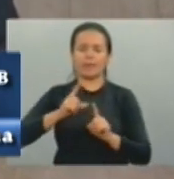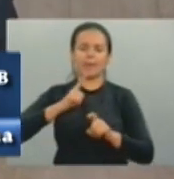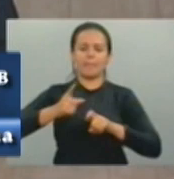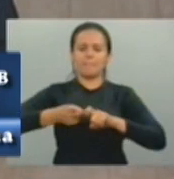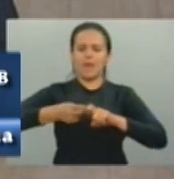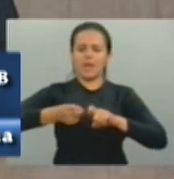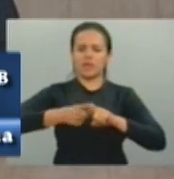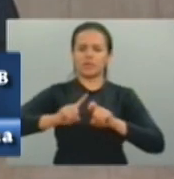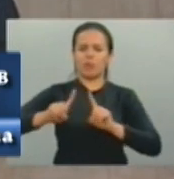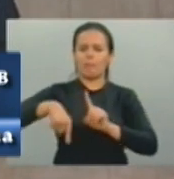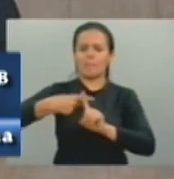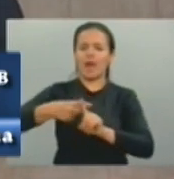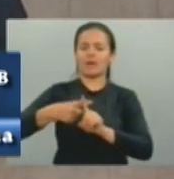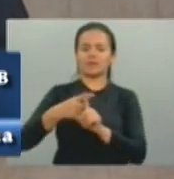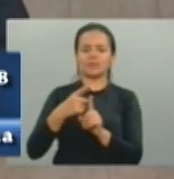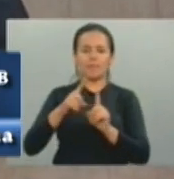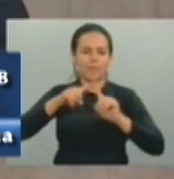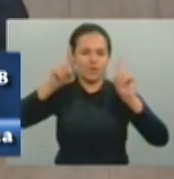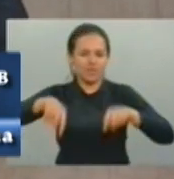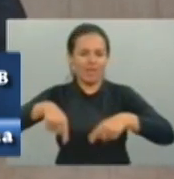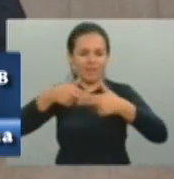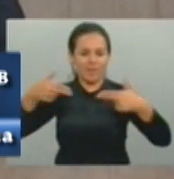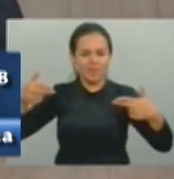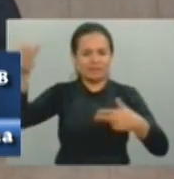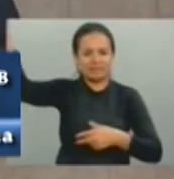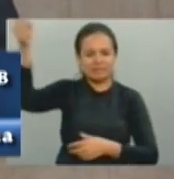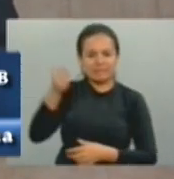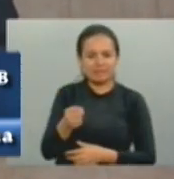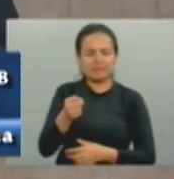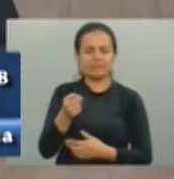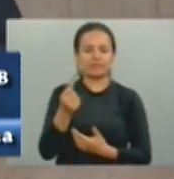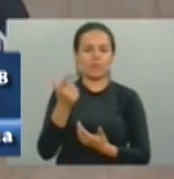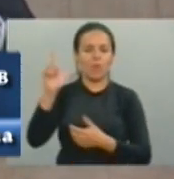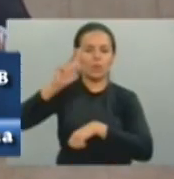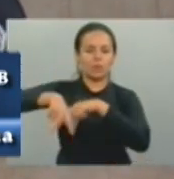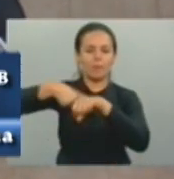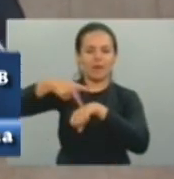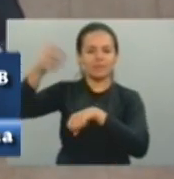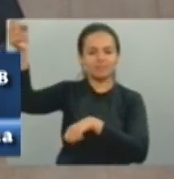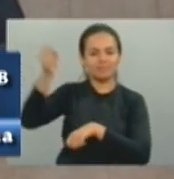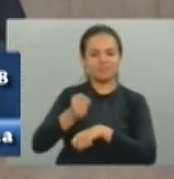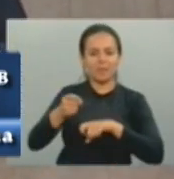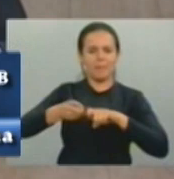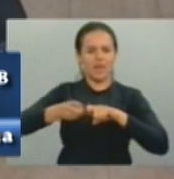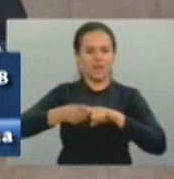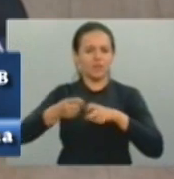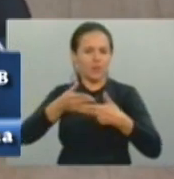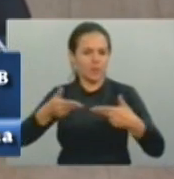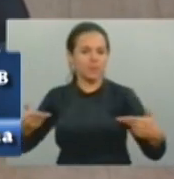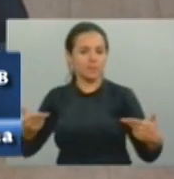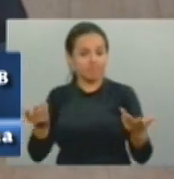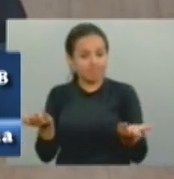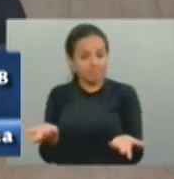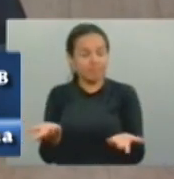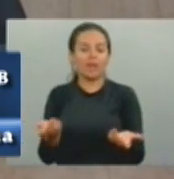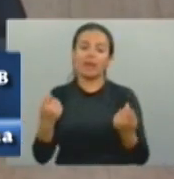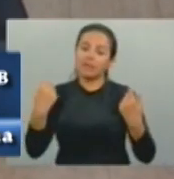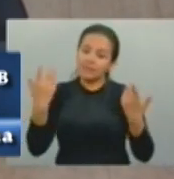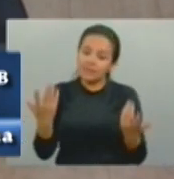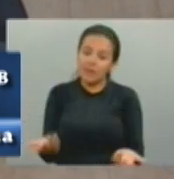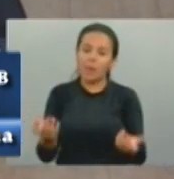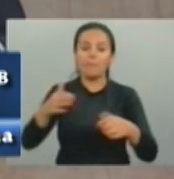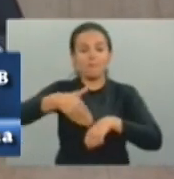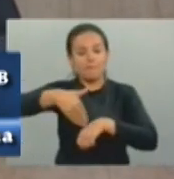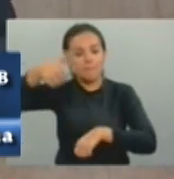avança na possibilidade de trazer, deputado doutor Santana, formar os cearenses, os